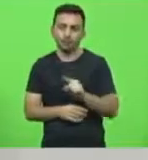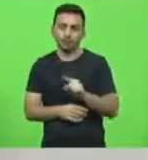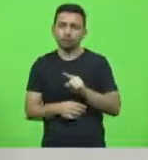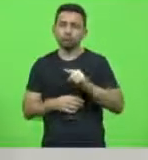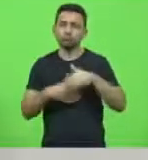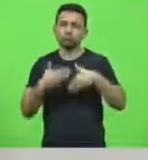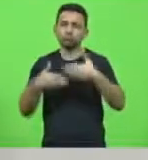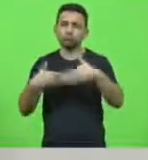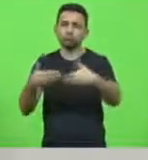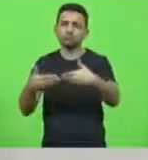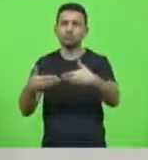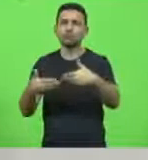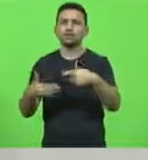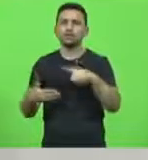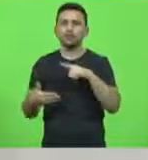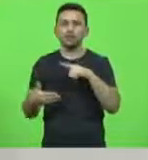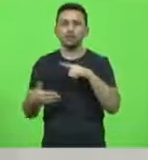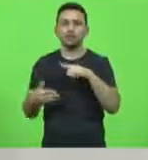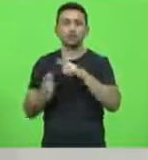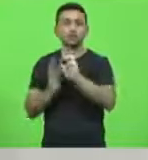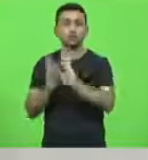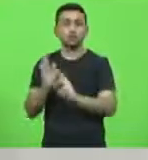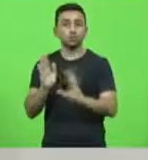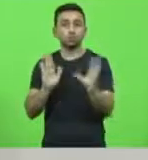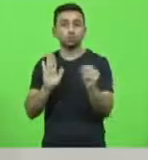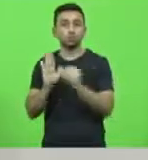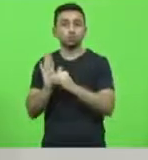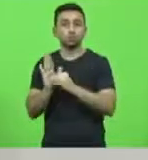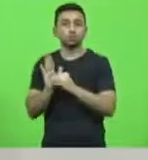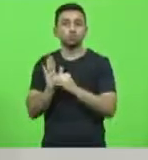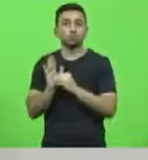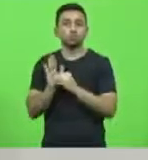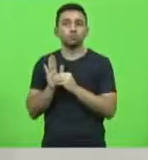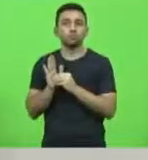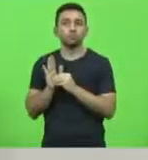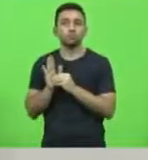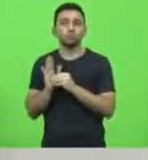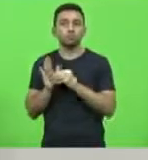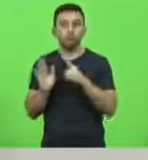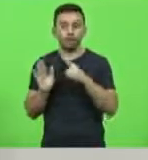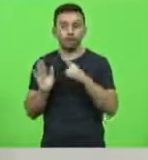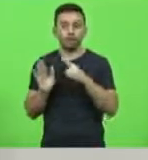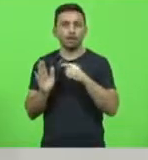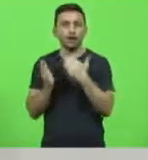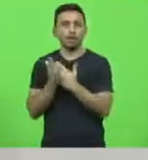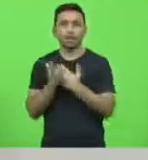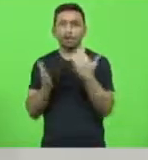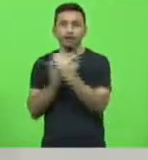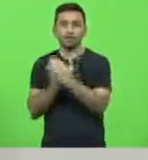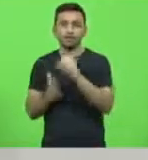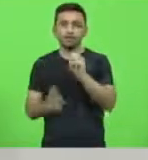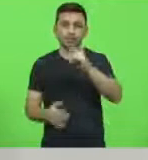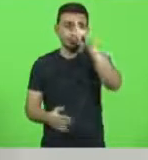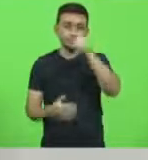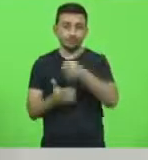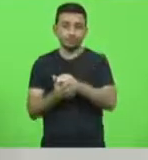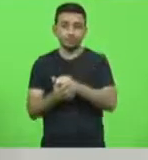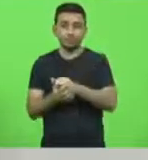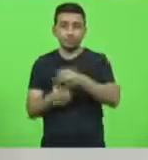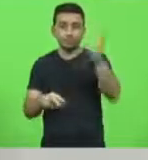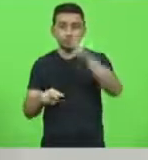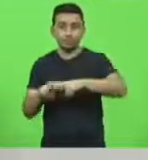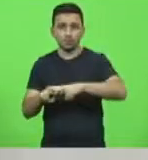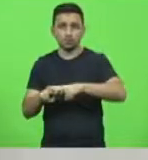seja, inseriu-se numa resolução uma espécie de salvo conduto. Qualquer decisão determinando a prisão do